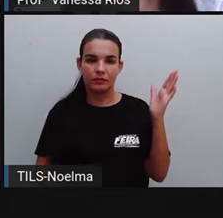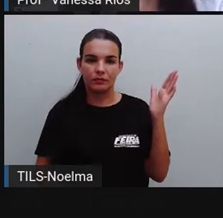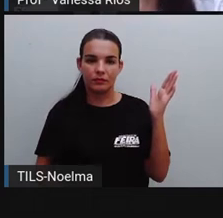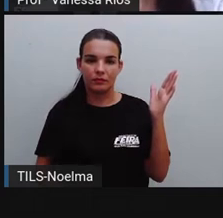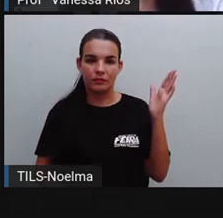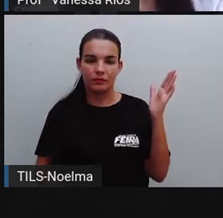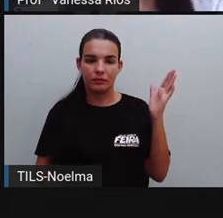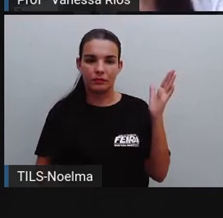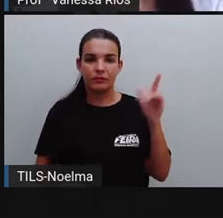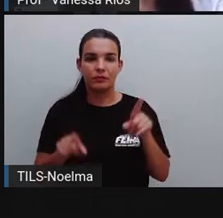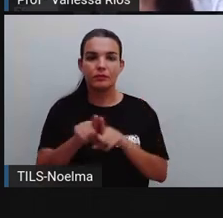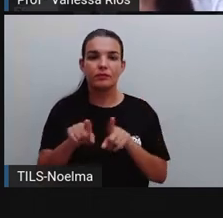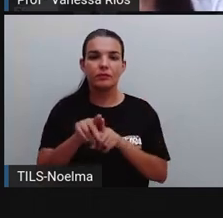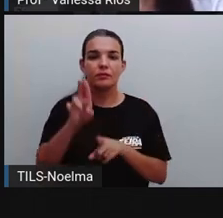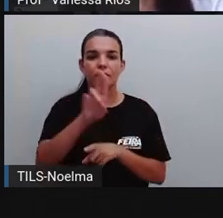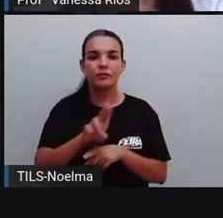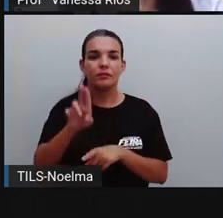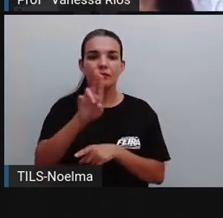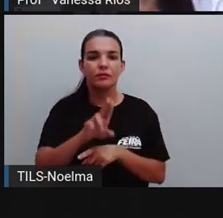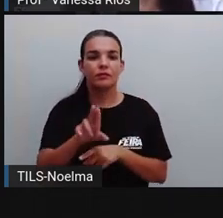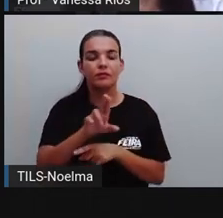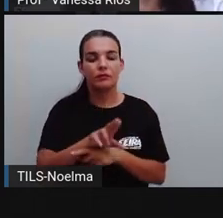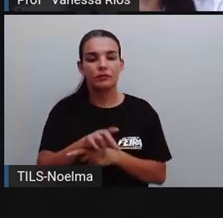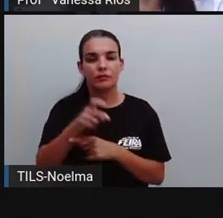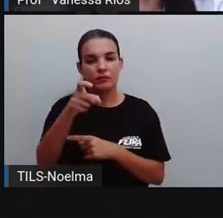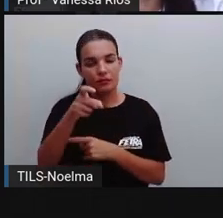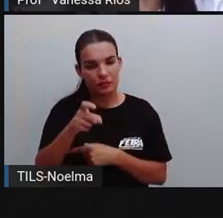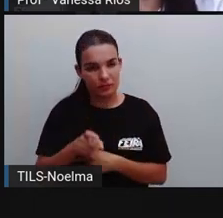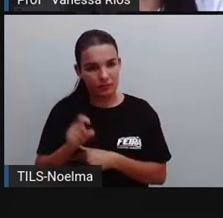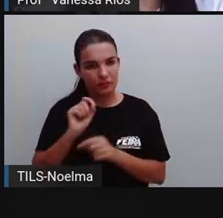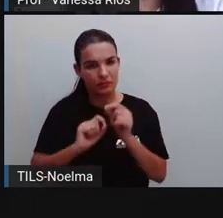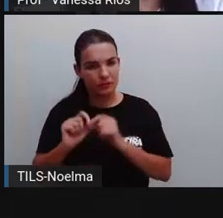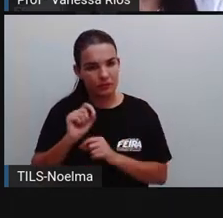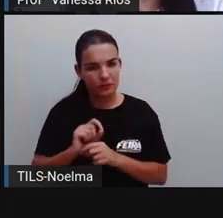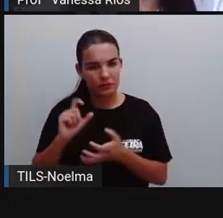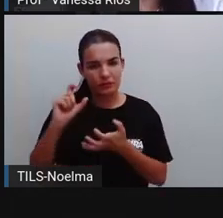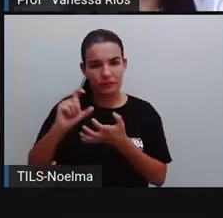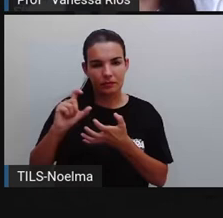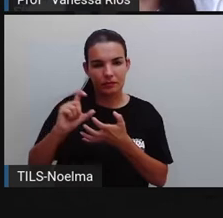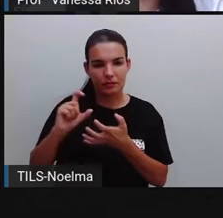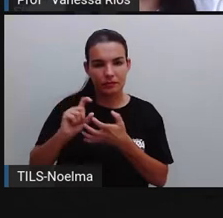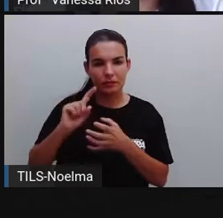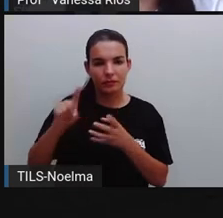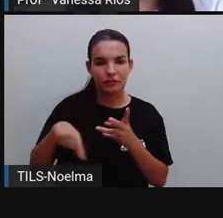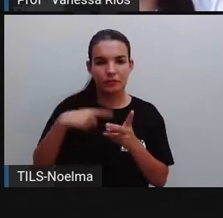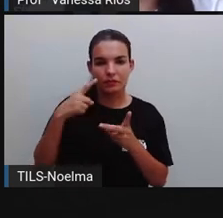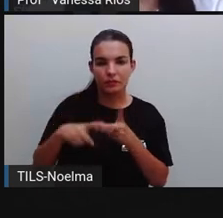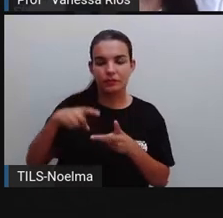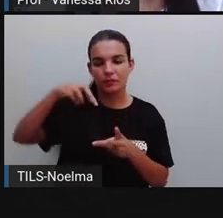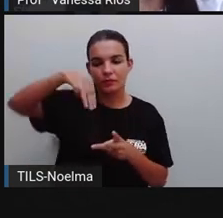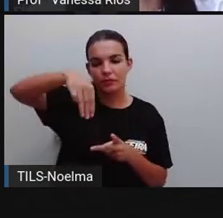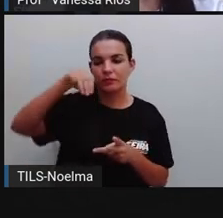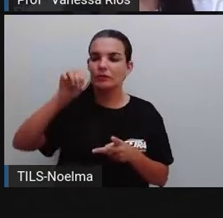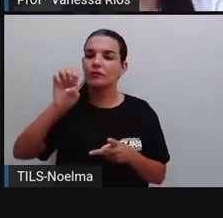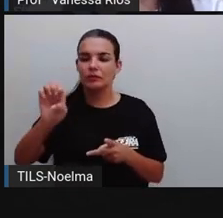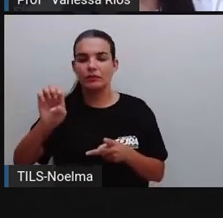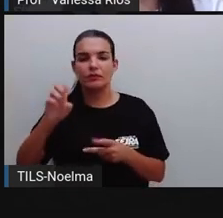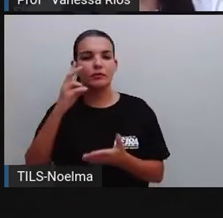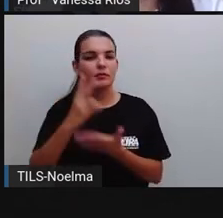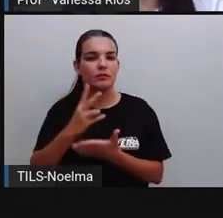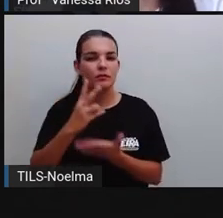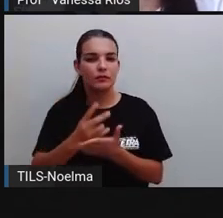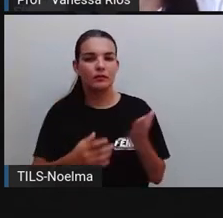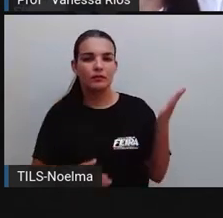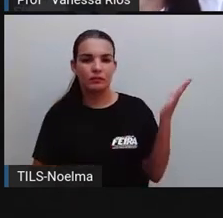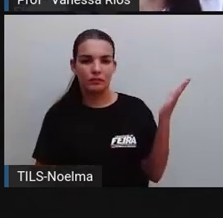gente utiliza o X também depois da sílaba MI, MI, que é formado aí pelo ME-E. E a gente vê como